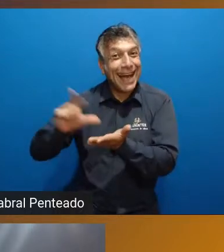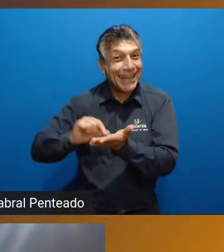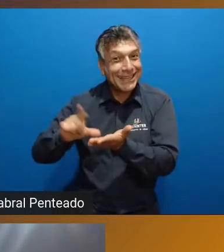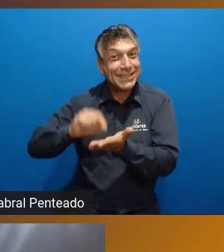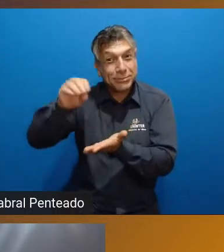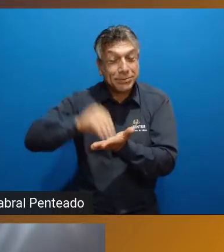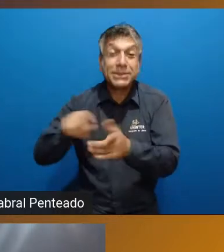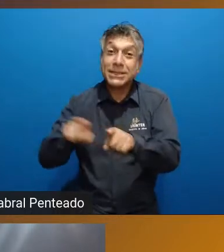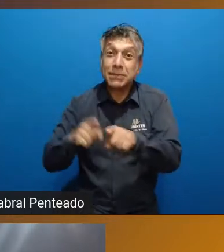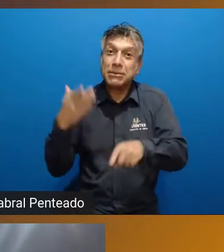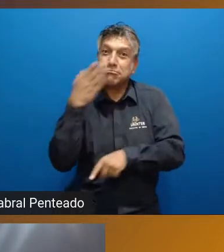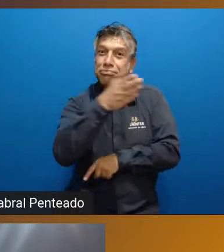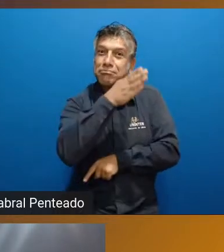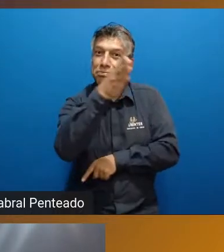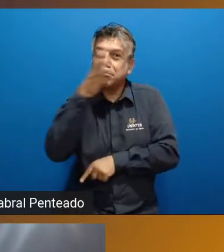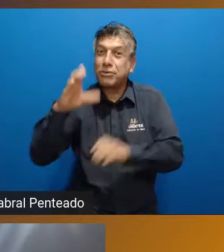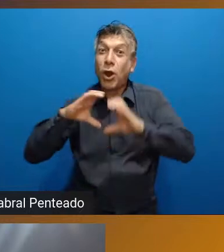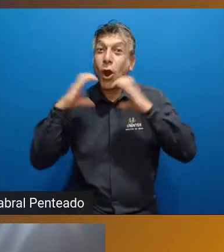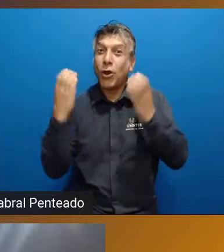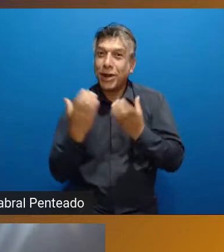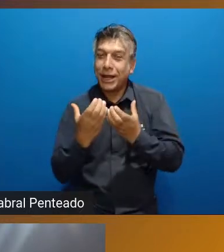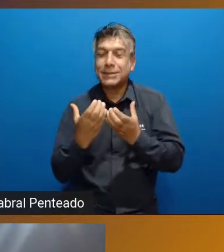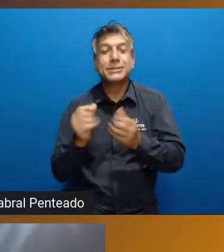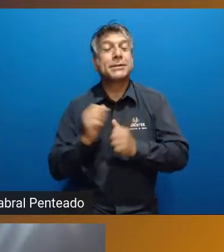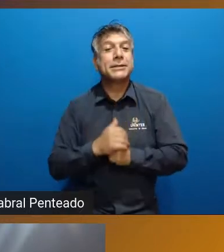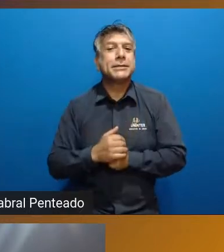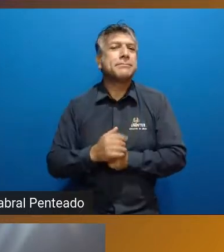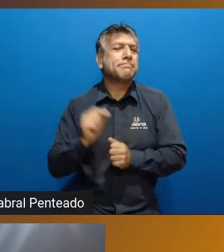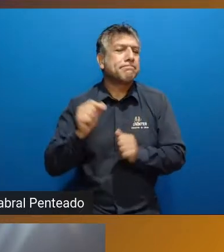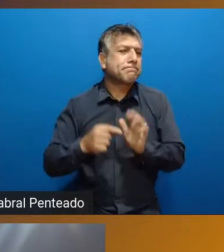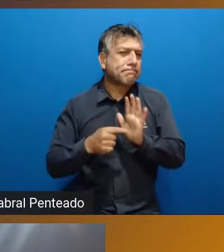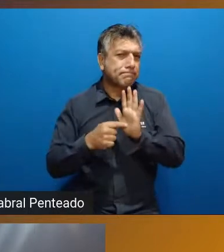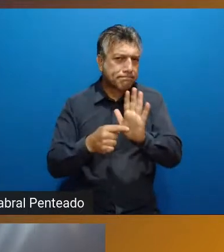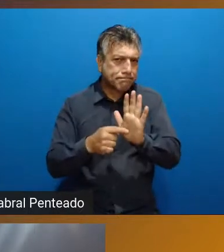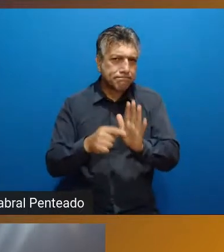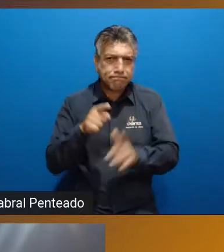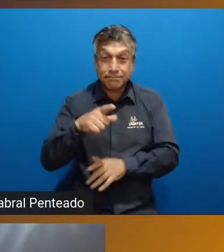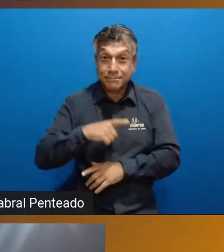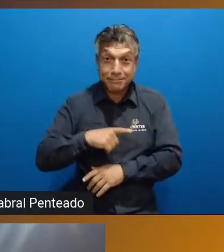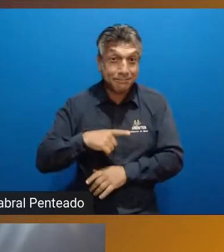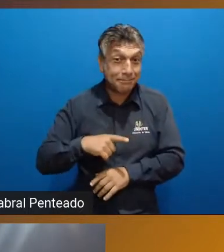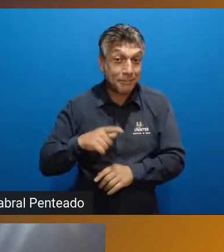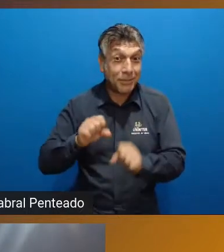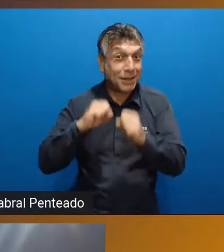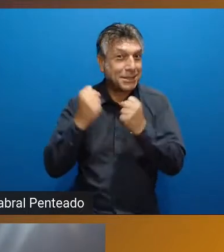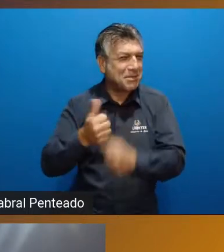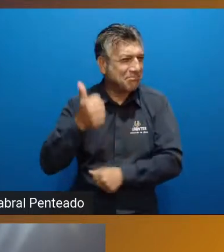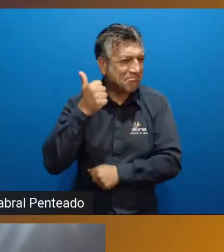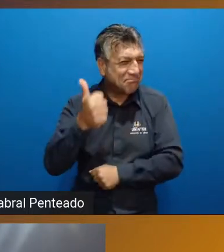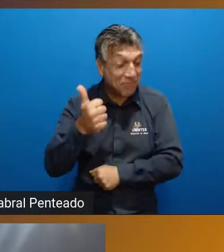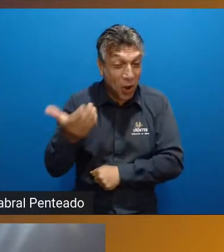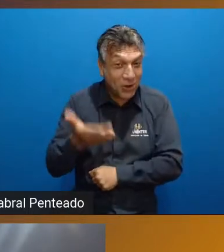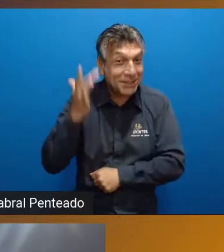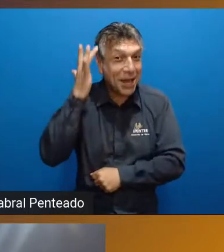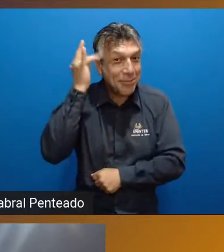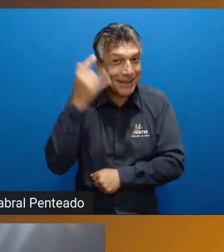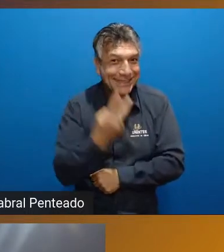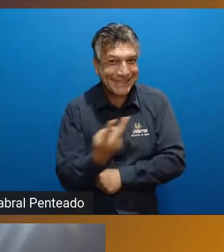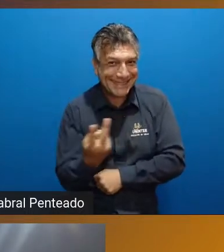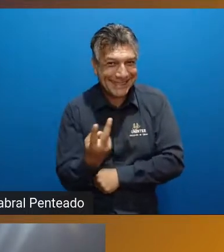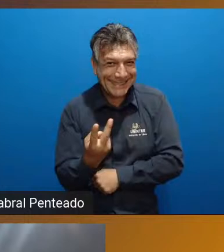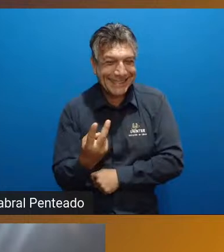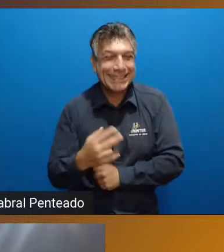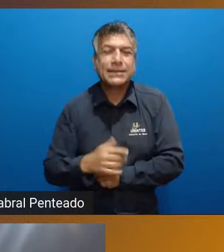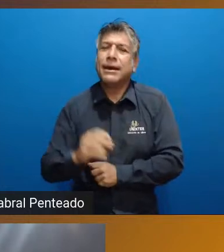congressos. Eu gostaria de dar um destaque, além de desejar a todos que tenham um excelente evento entre hoje e amanhã, que